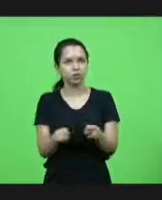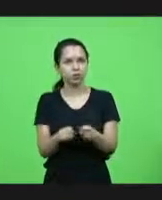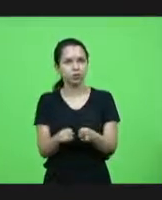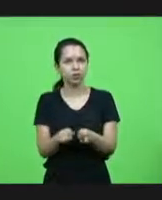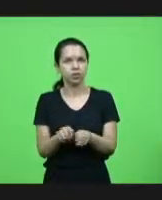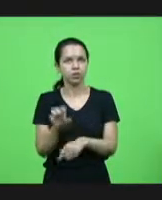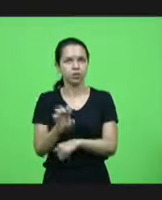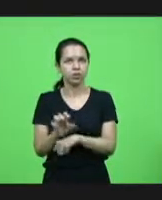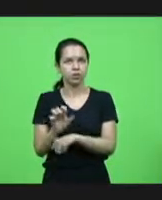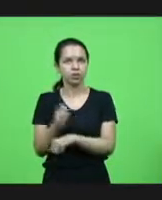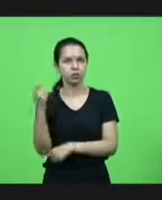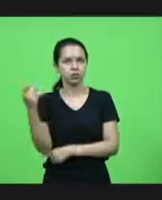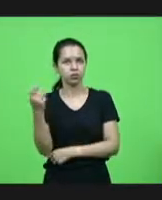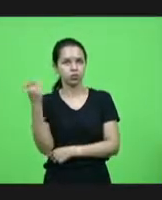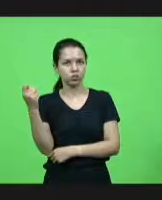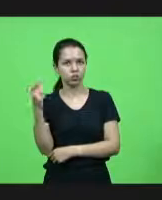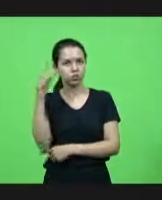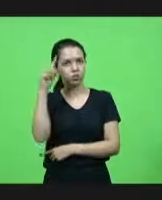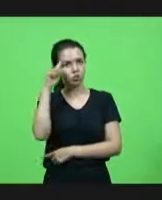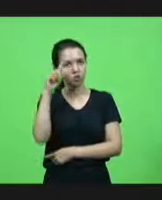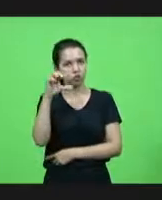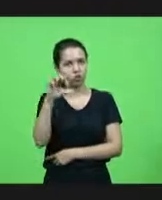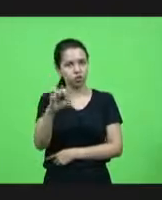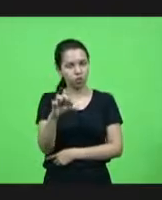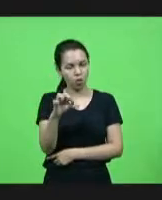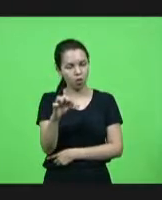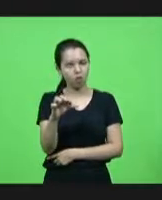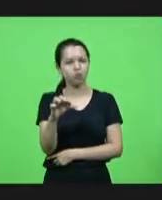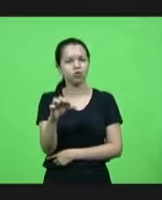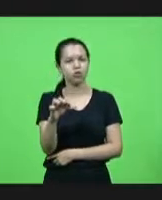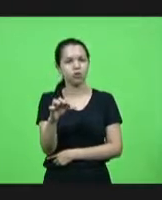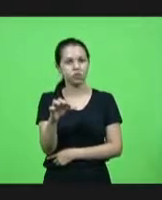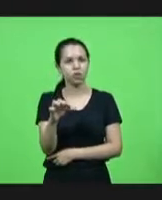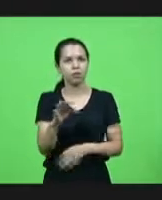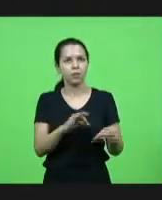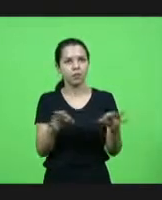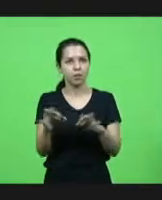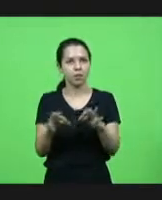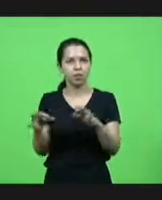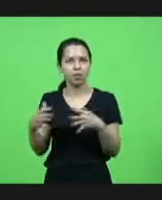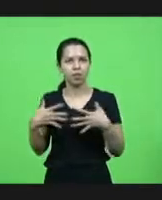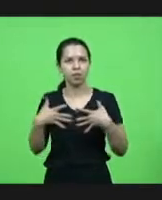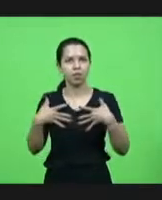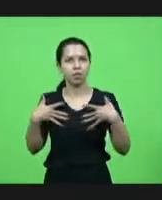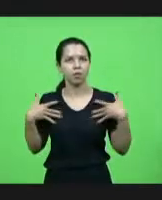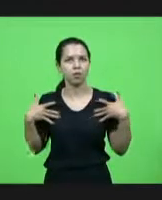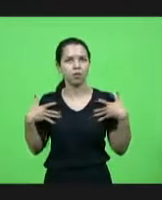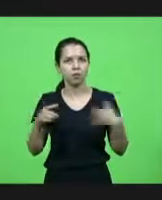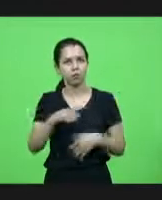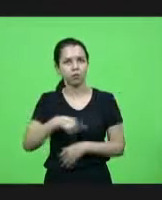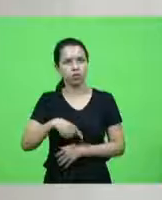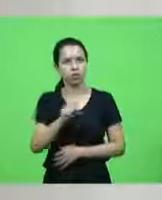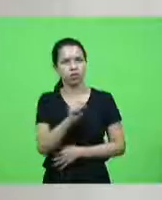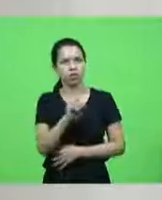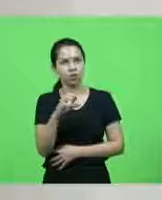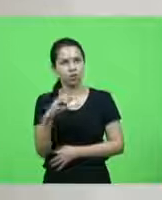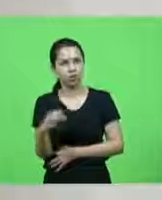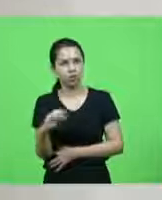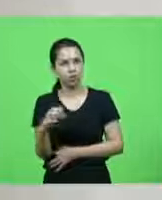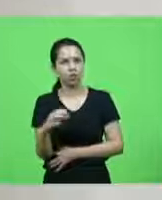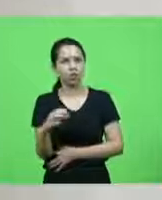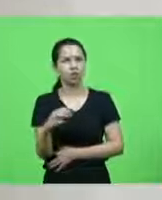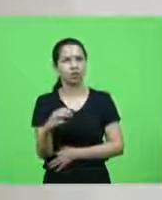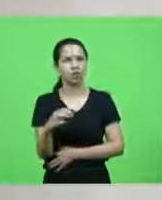Grande do Sul no dia 9 agora recentemente providenciou essa homenagem não podemos nós catarinenses né a terra